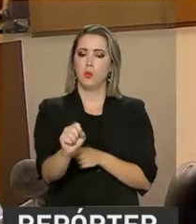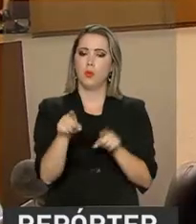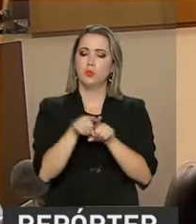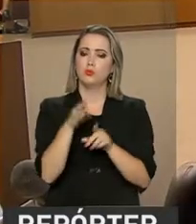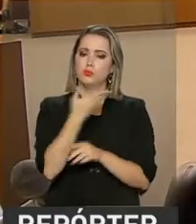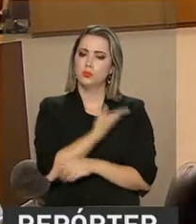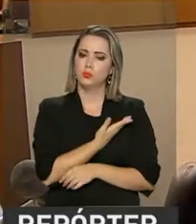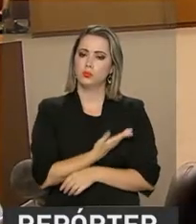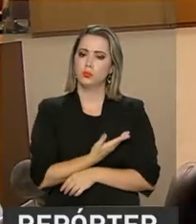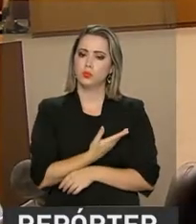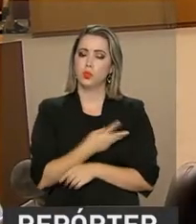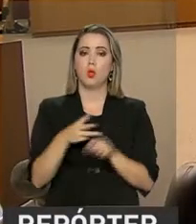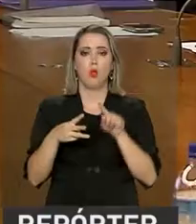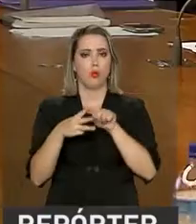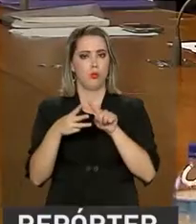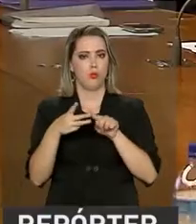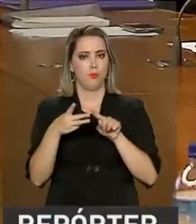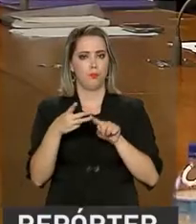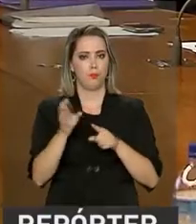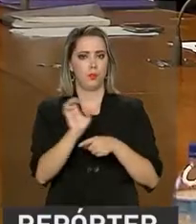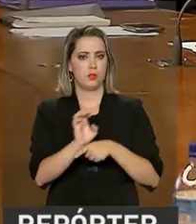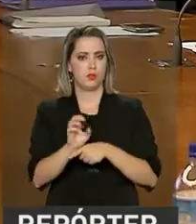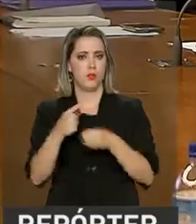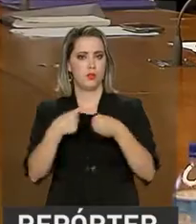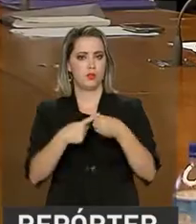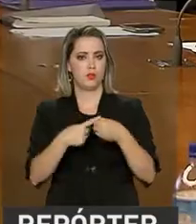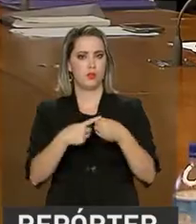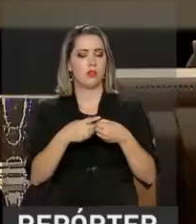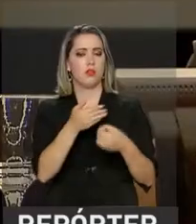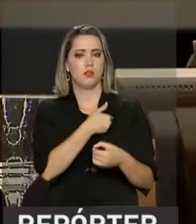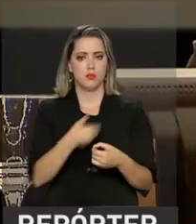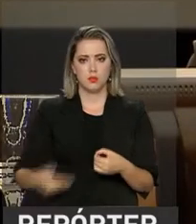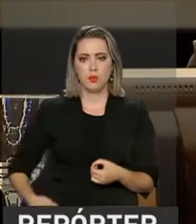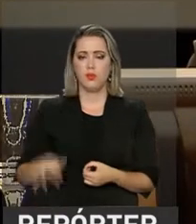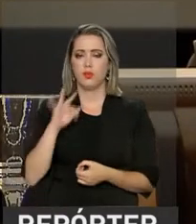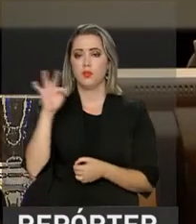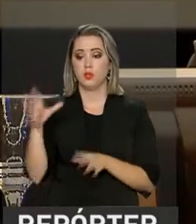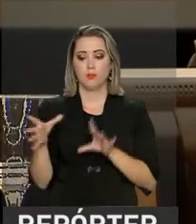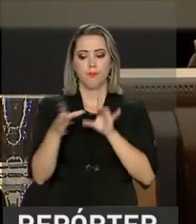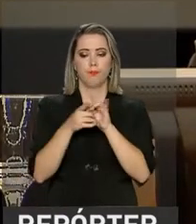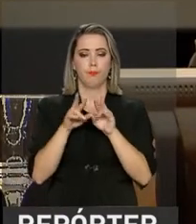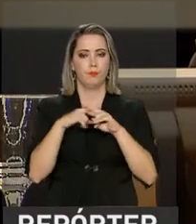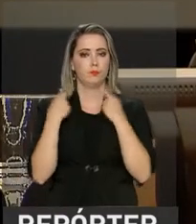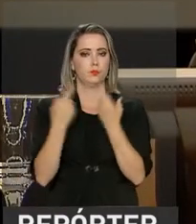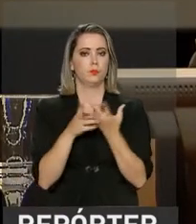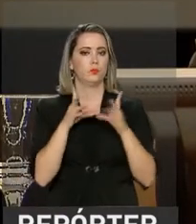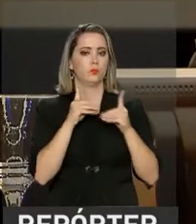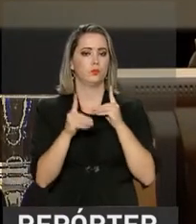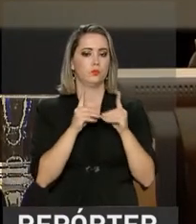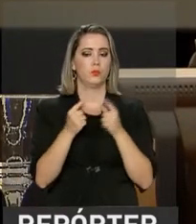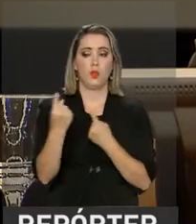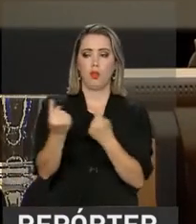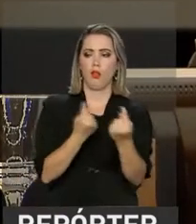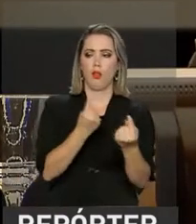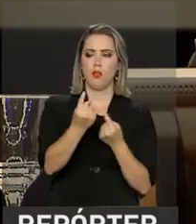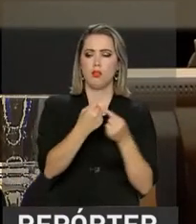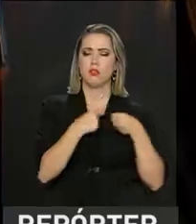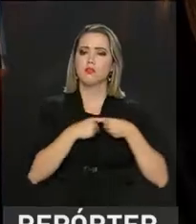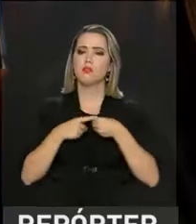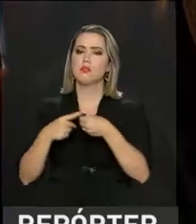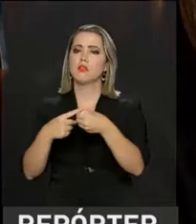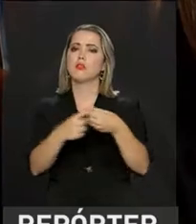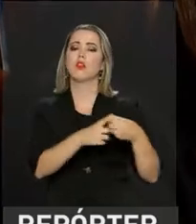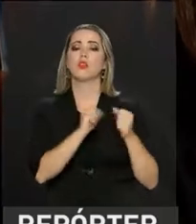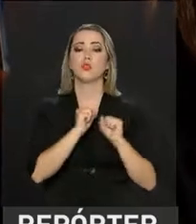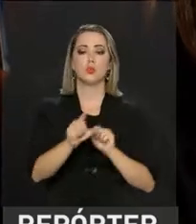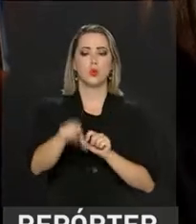formada por representantes da União, dos estados e dos municípios. O ministro da Saúde explicou que cada município irá definir